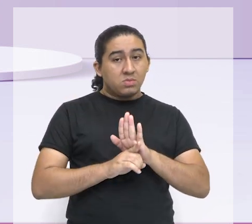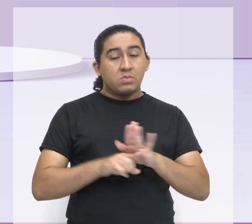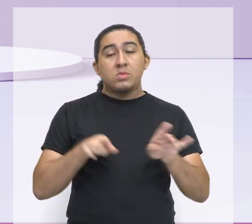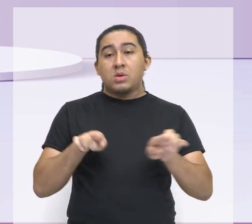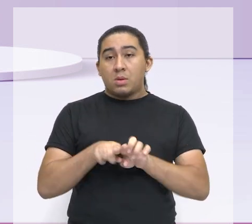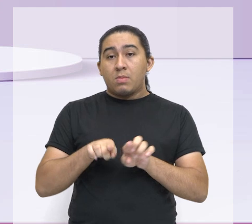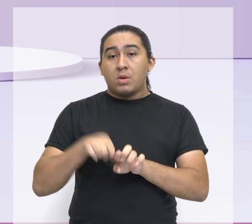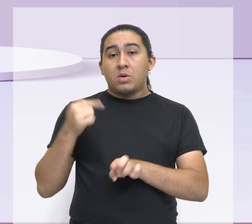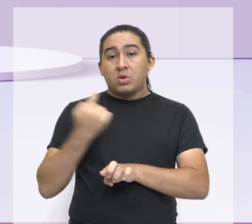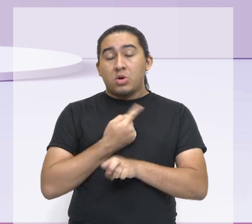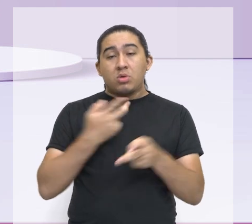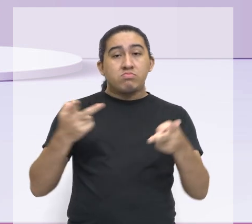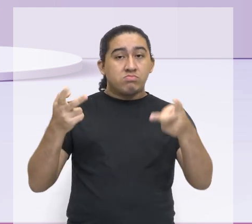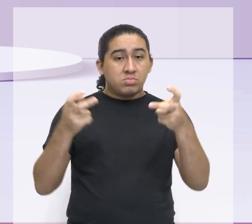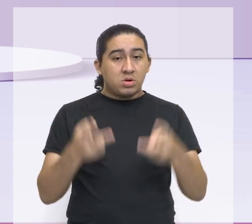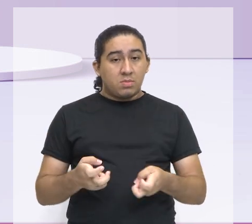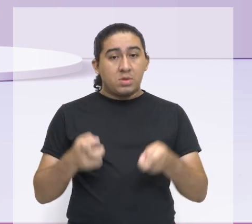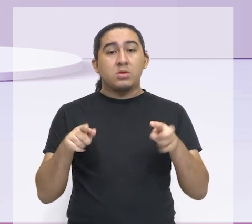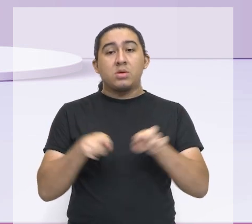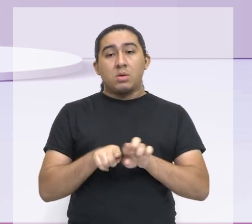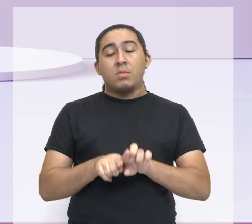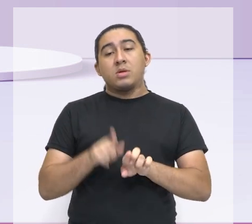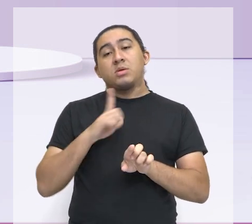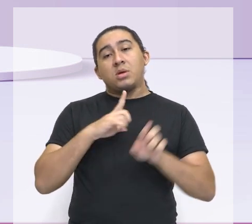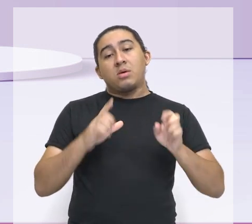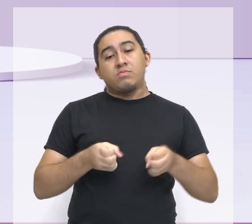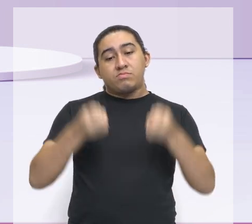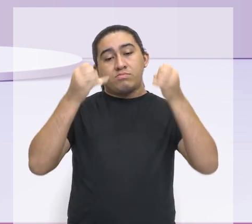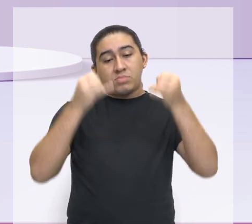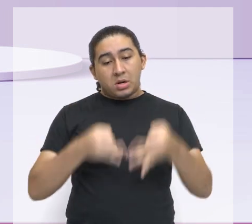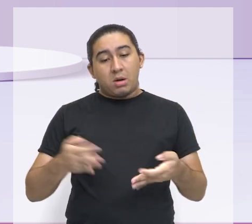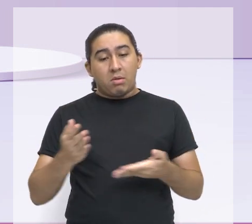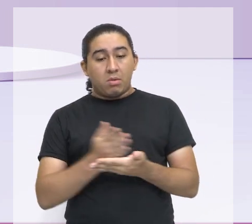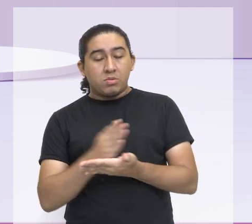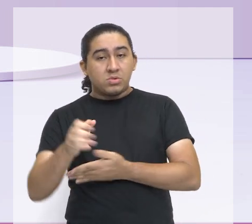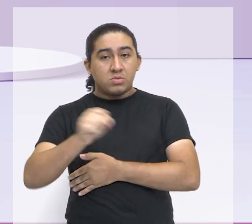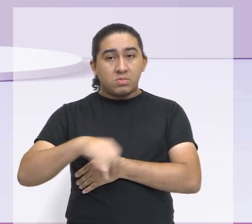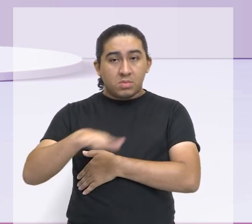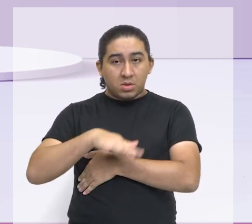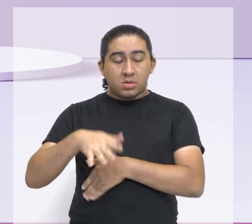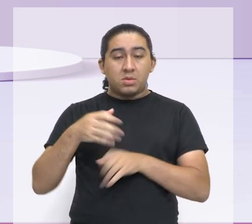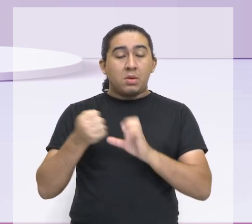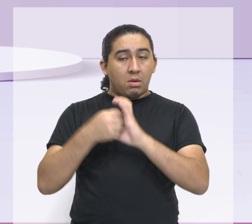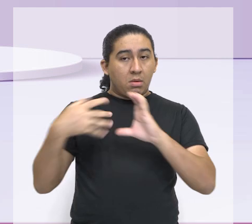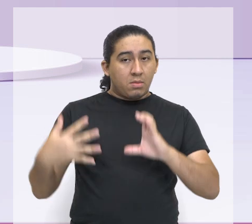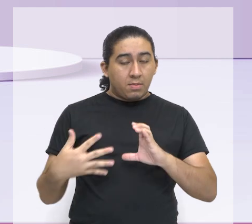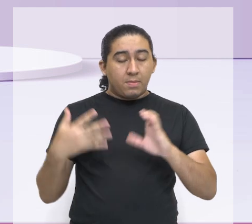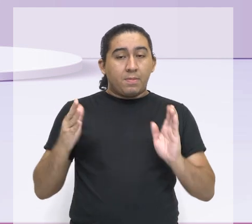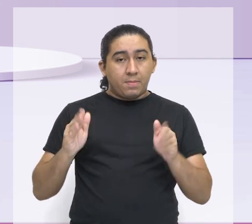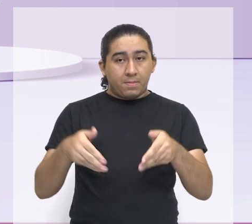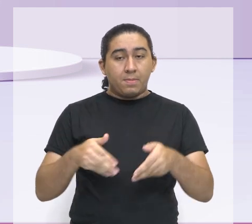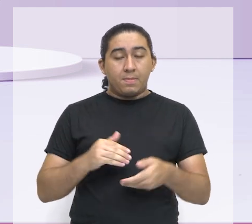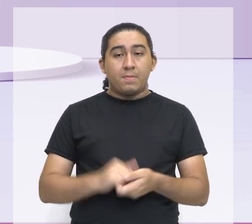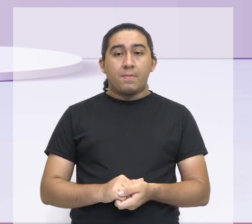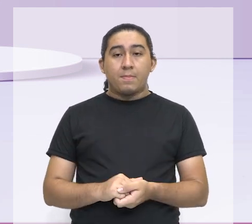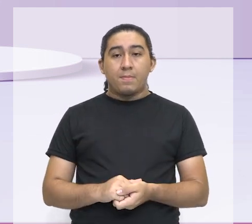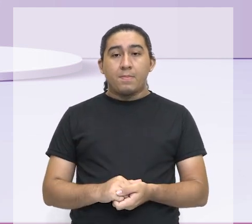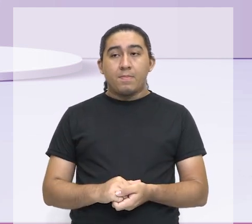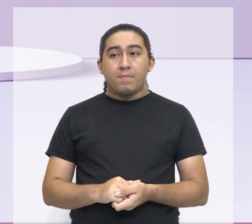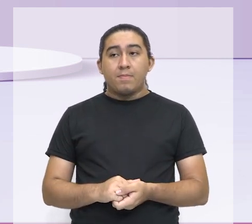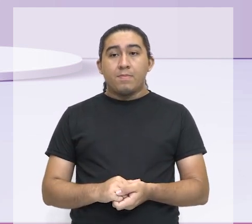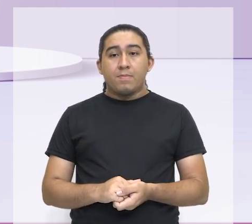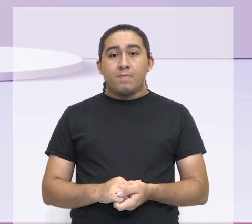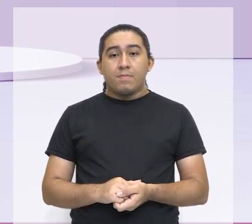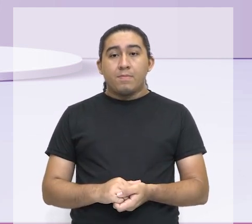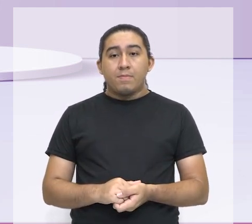ver aqui, já mais trazendo para alguns campos específicos. Tá bom? Então, vamos